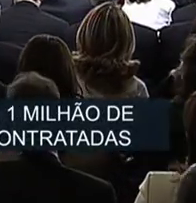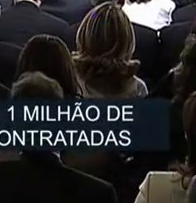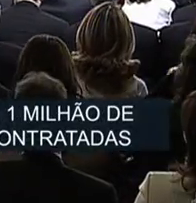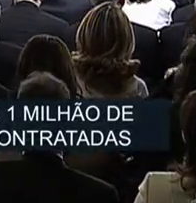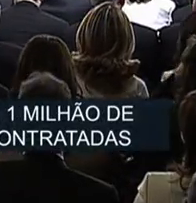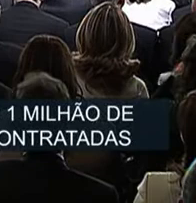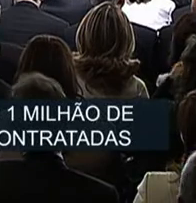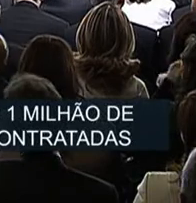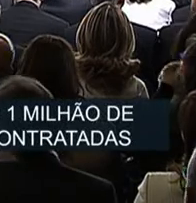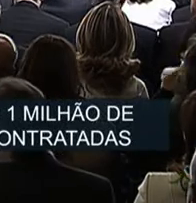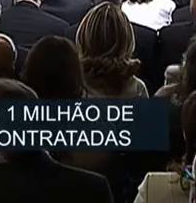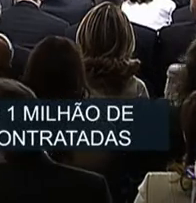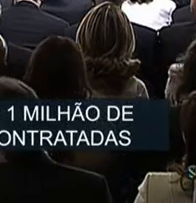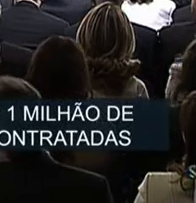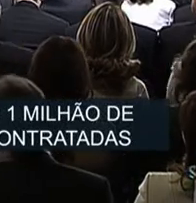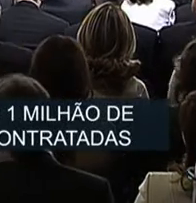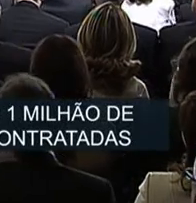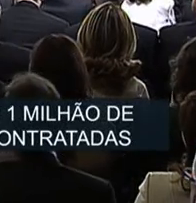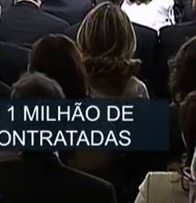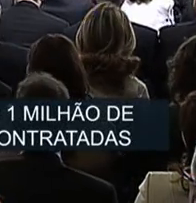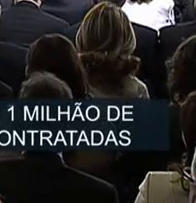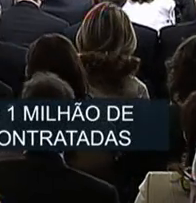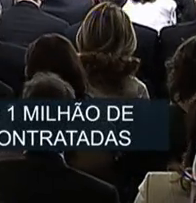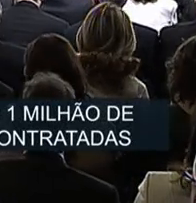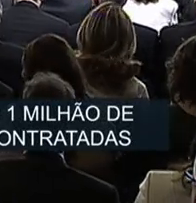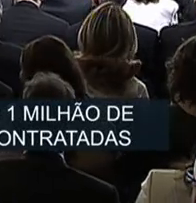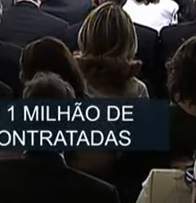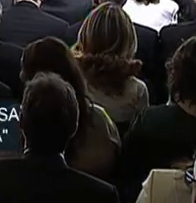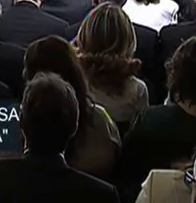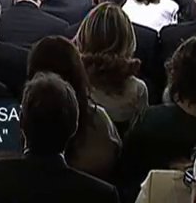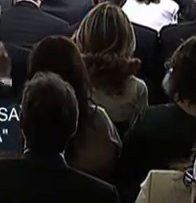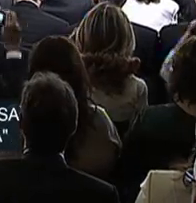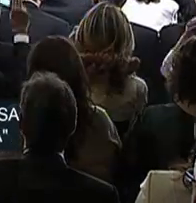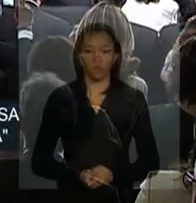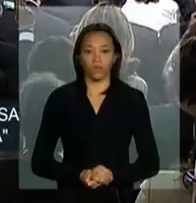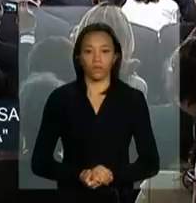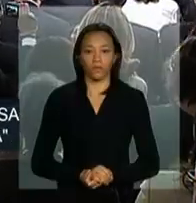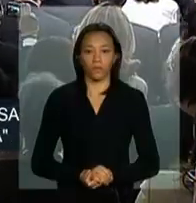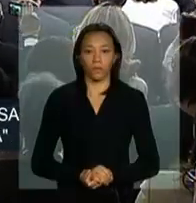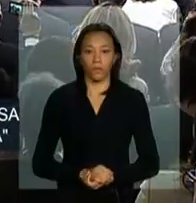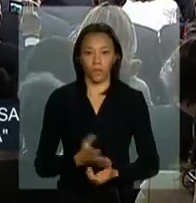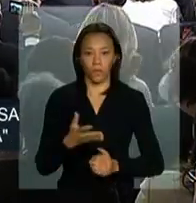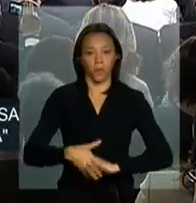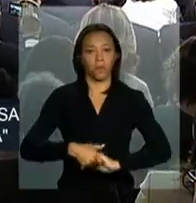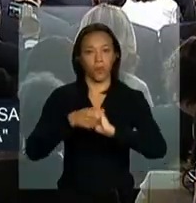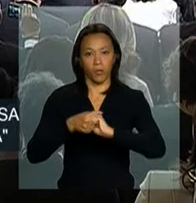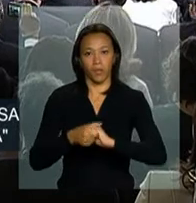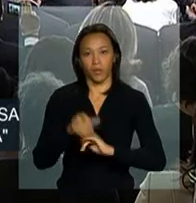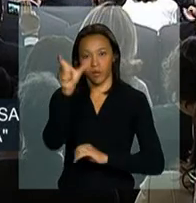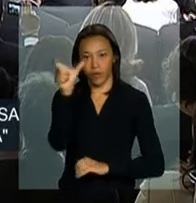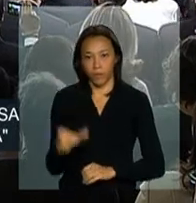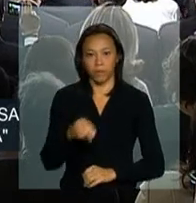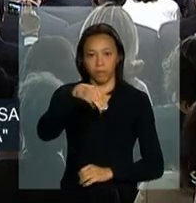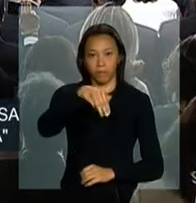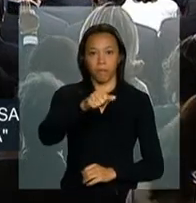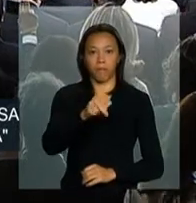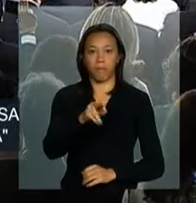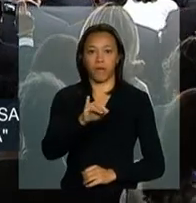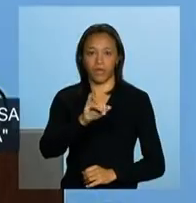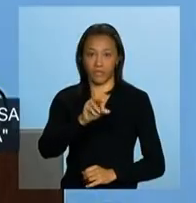Eu queria cumprimentar a Maria José. Dizer para a Maria José